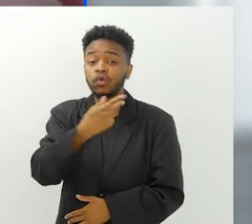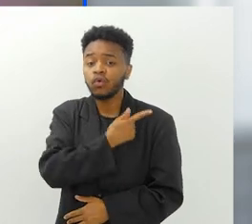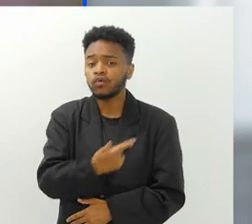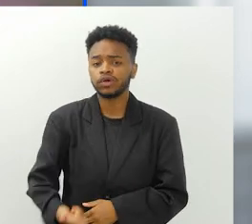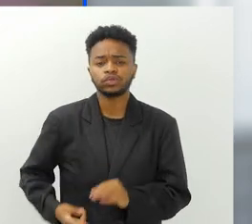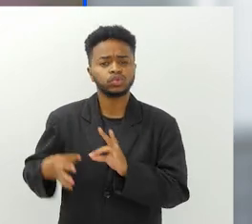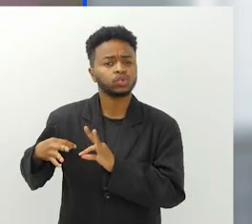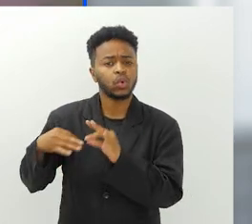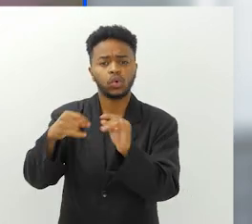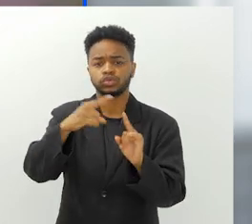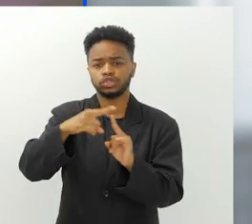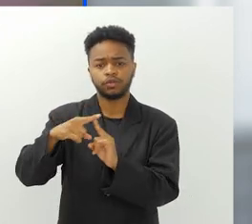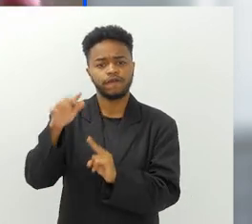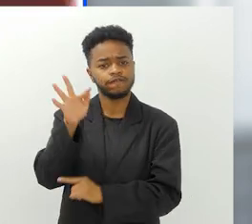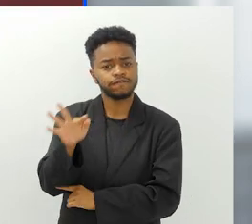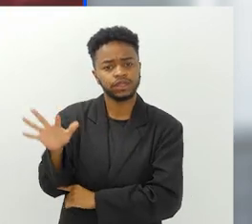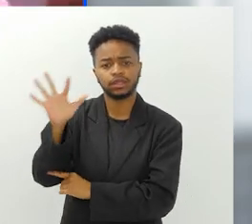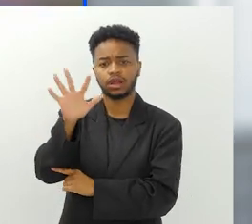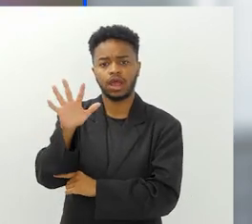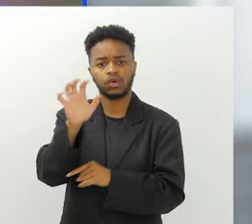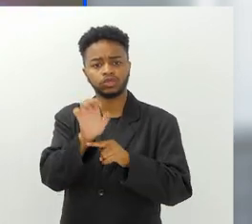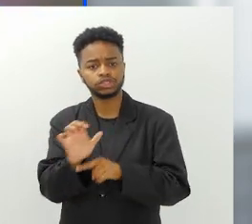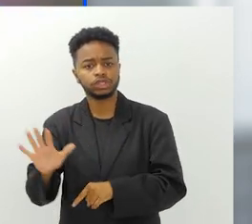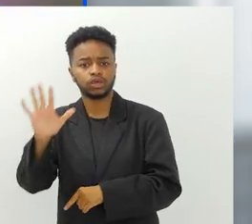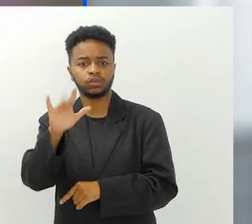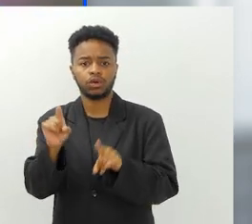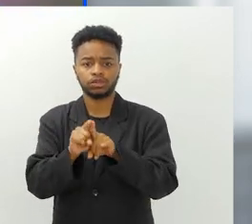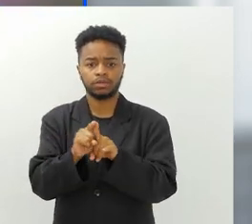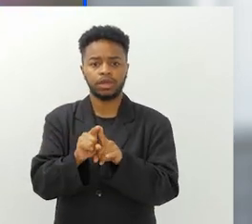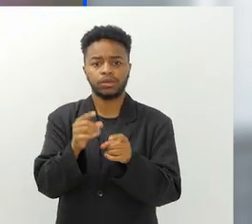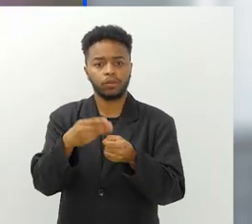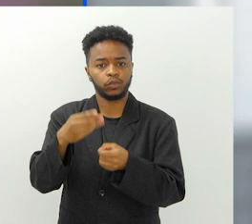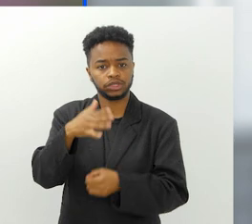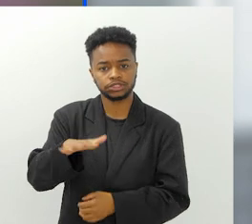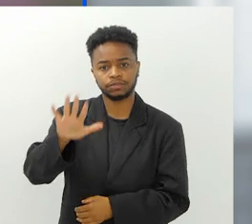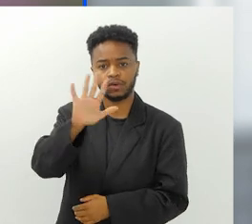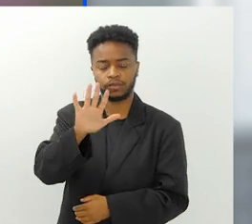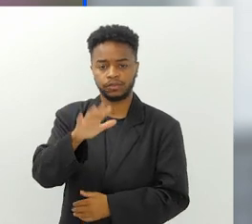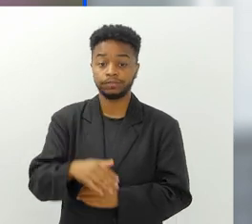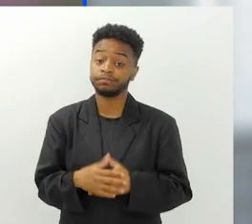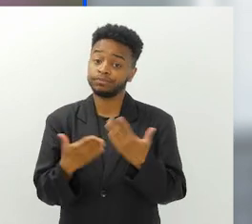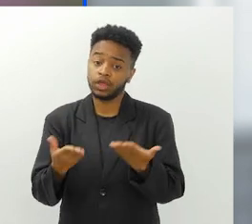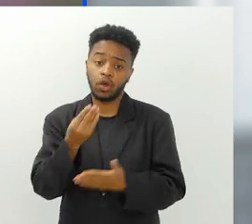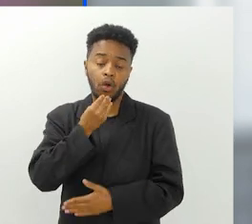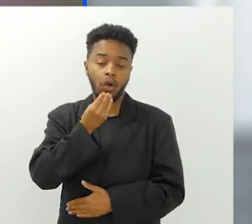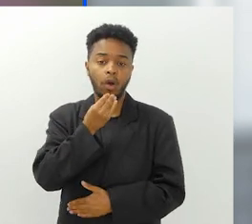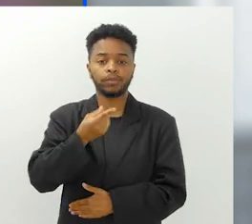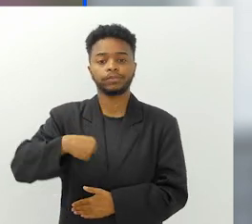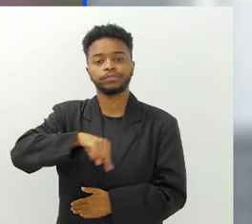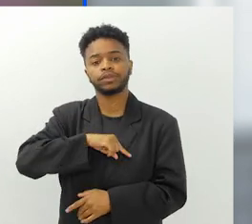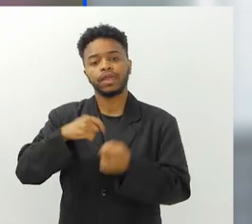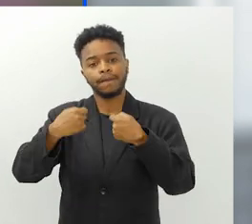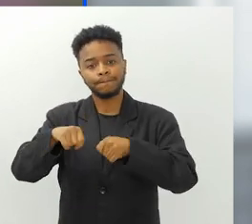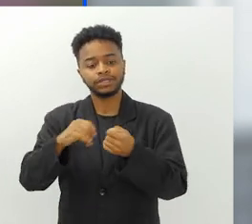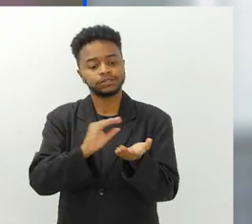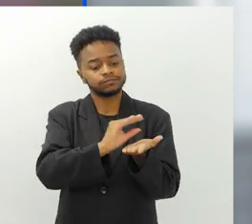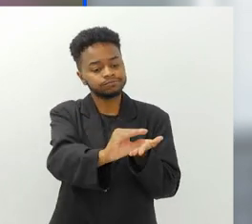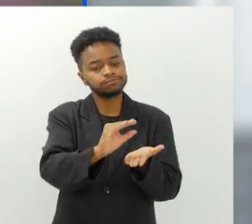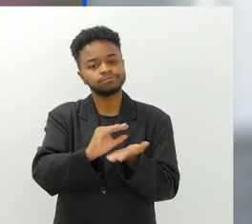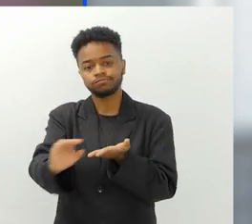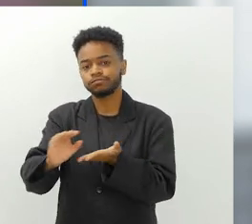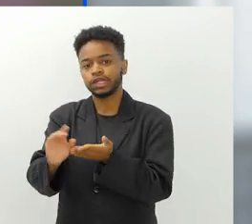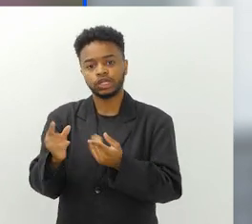governo em todos os níveis, federal, estadual, municipal. Então, é claro, precisamos